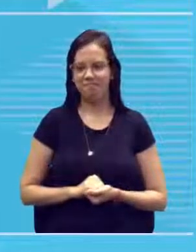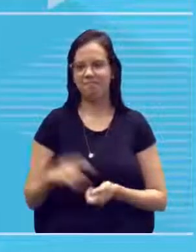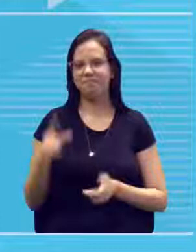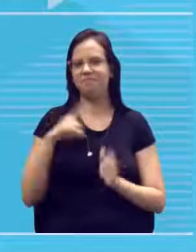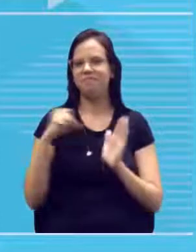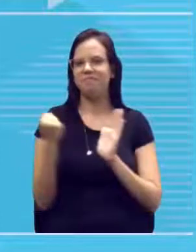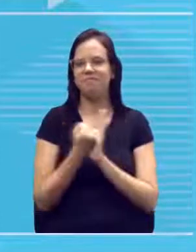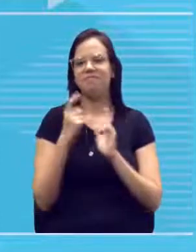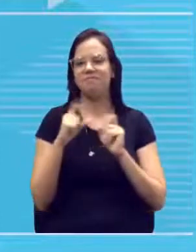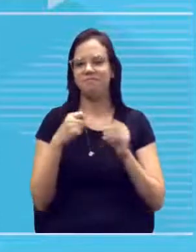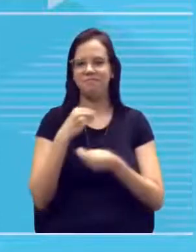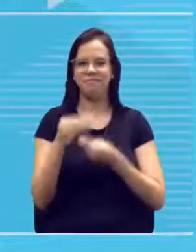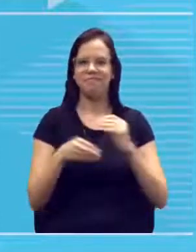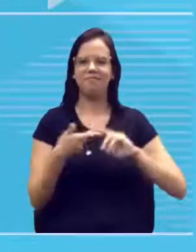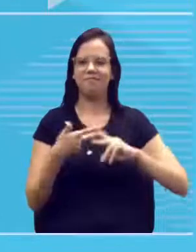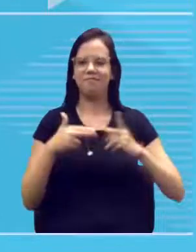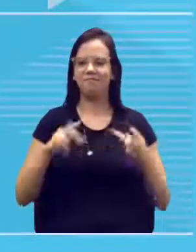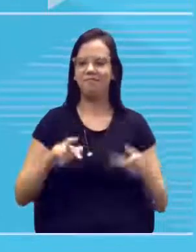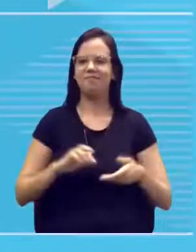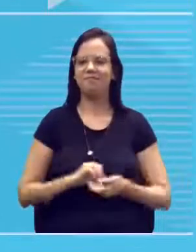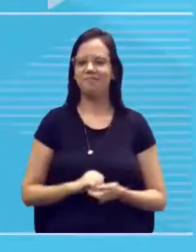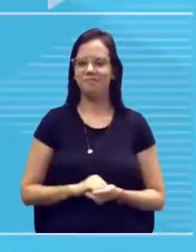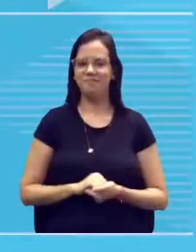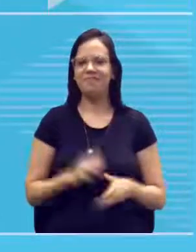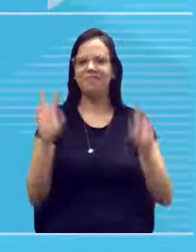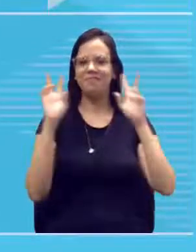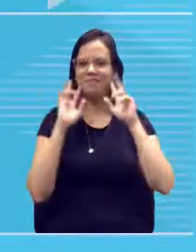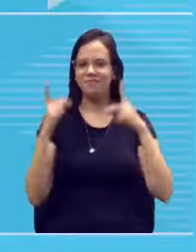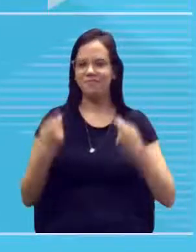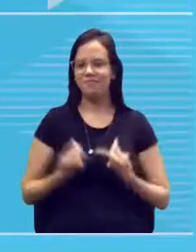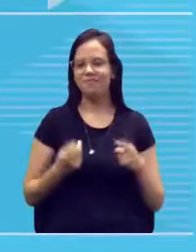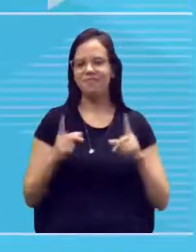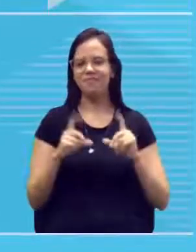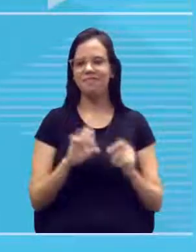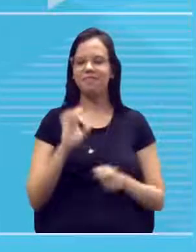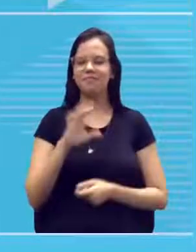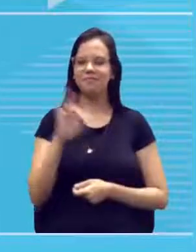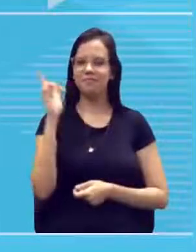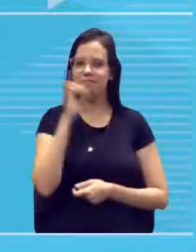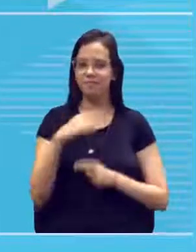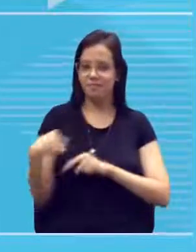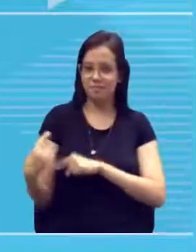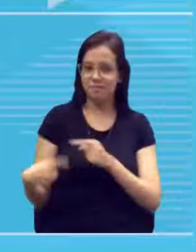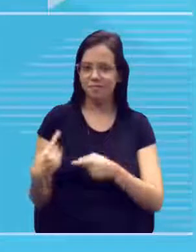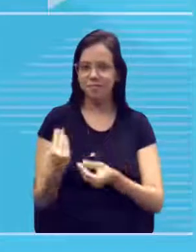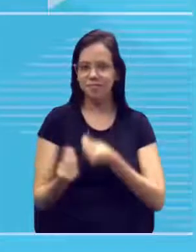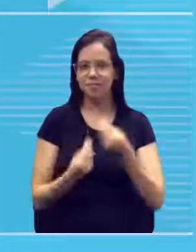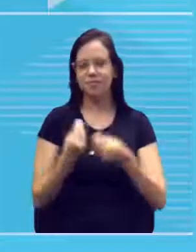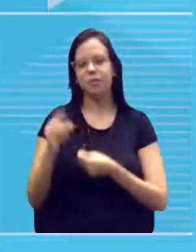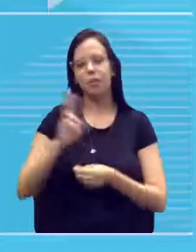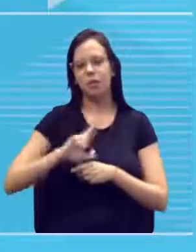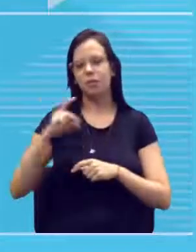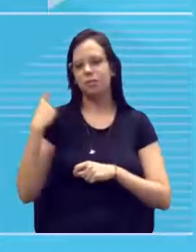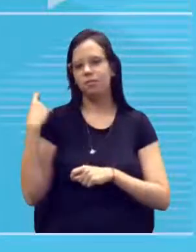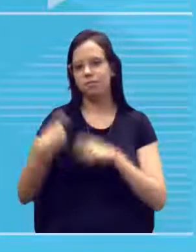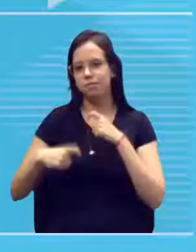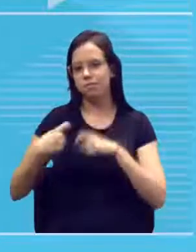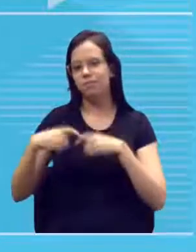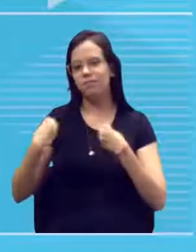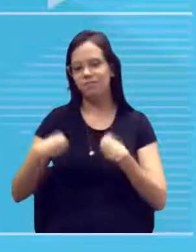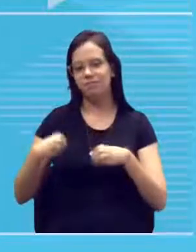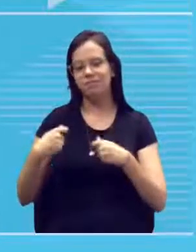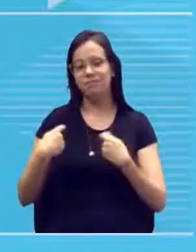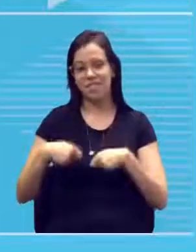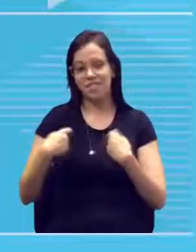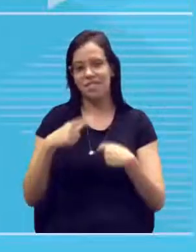mistura do material genético. Nos seres humanos, a gente só consegue se reproduzir através de reprodução sexuada. A gente precisa misturar o material